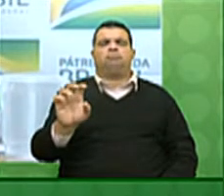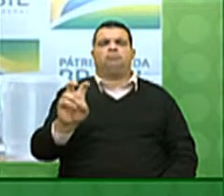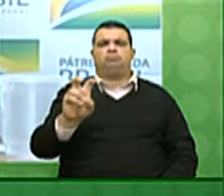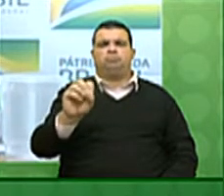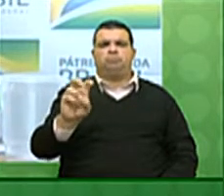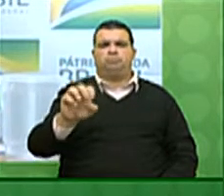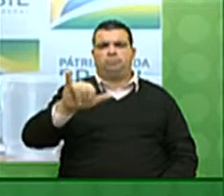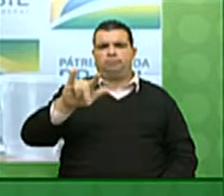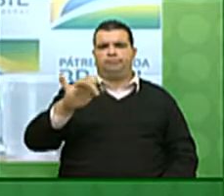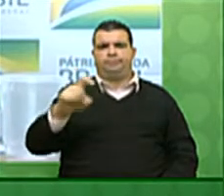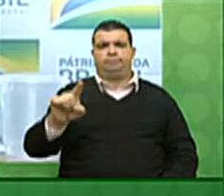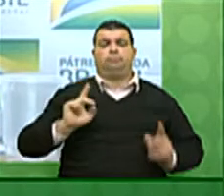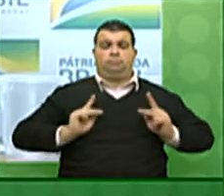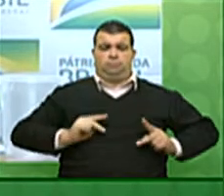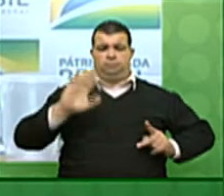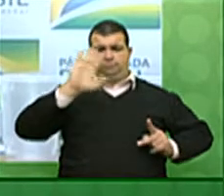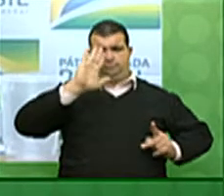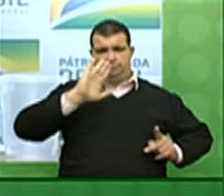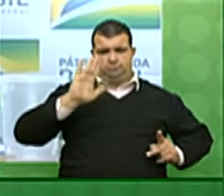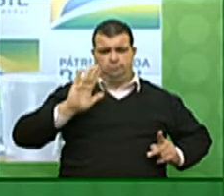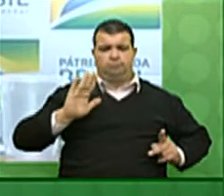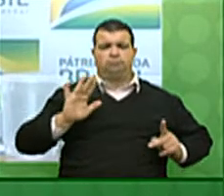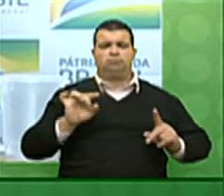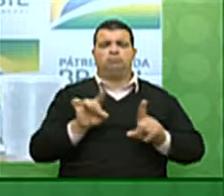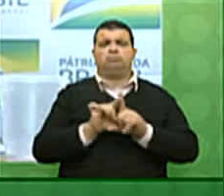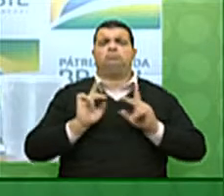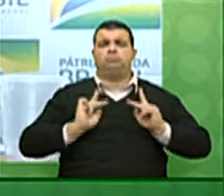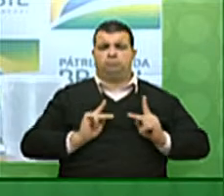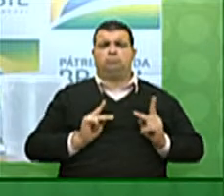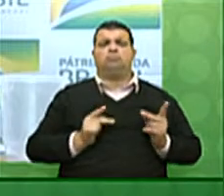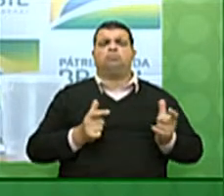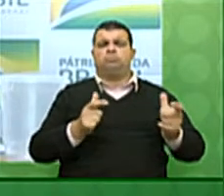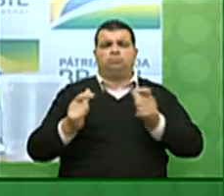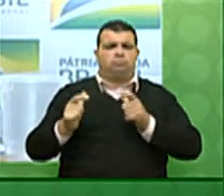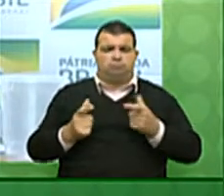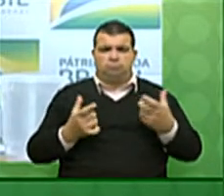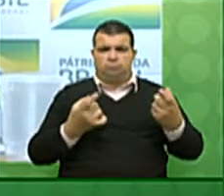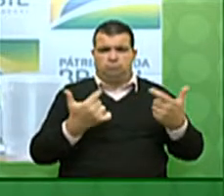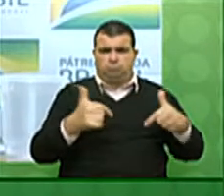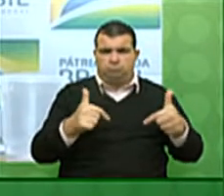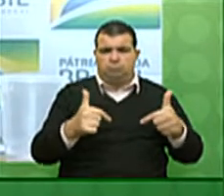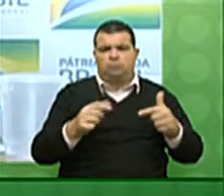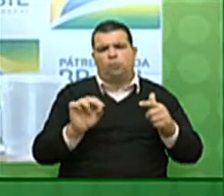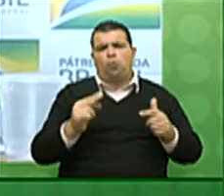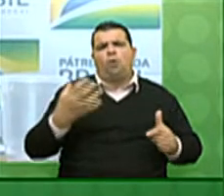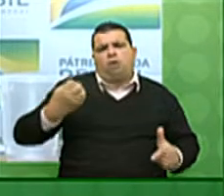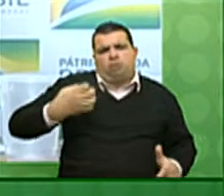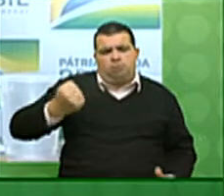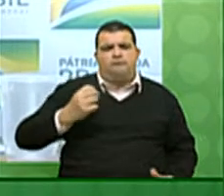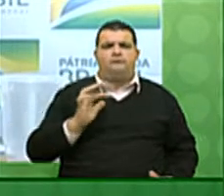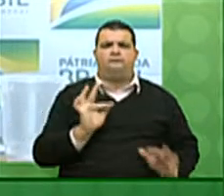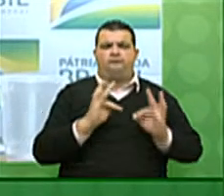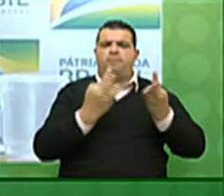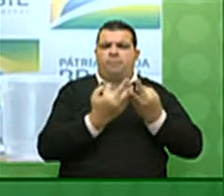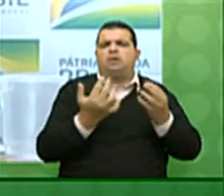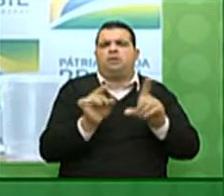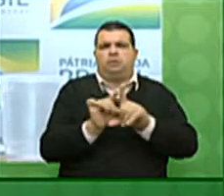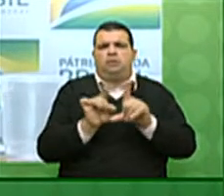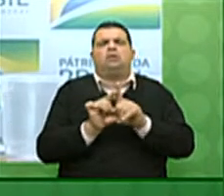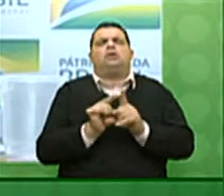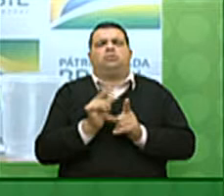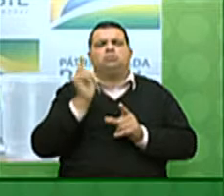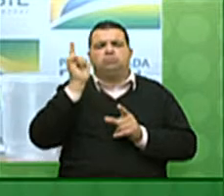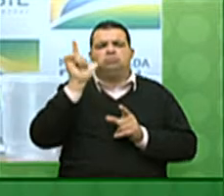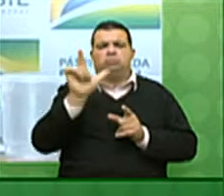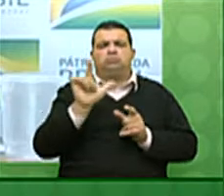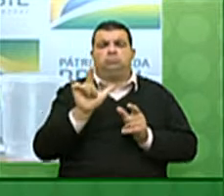e, com isso, aqueles que estão aí na economia informal, outros que eram do Bolsa Família, conseguiram